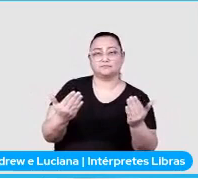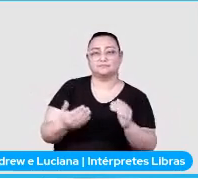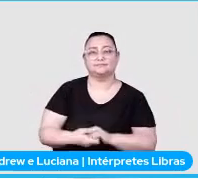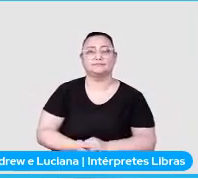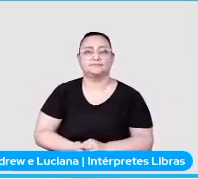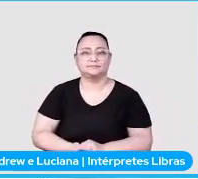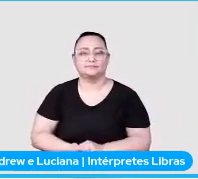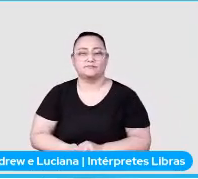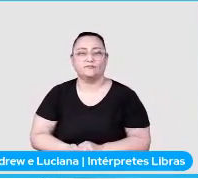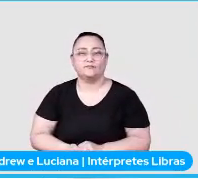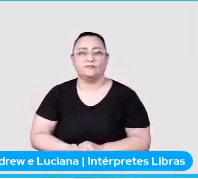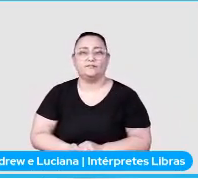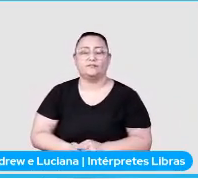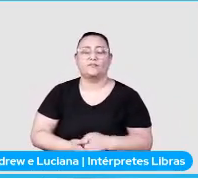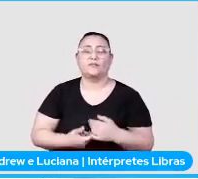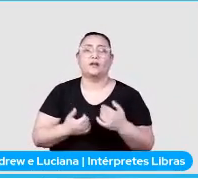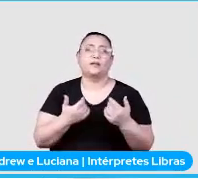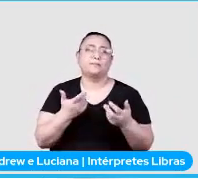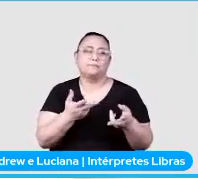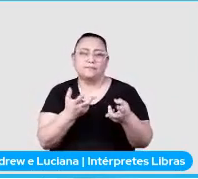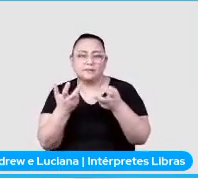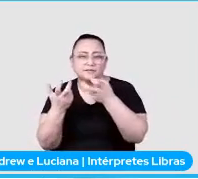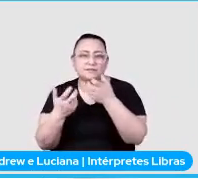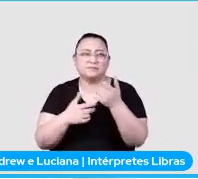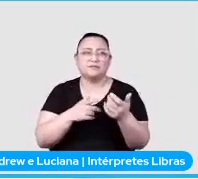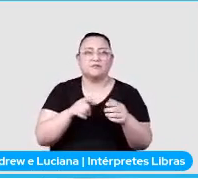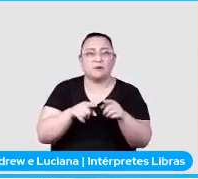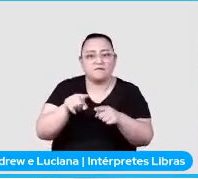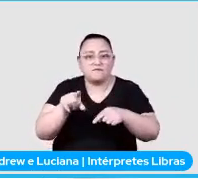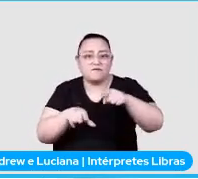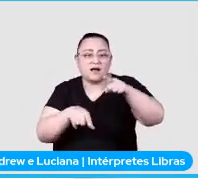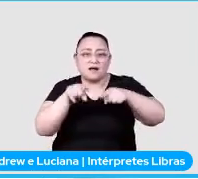E aí, eu consigo ver se houve uma variação muito grande